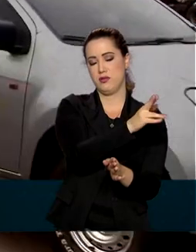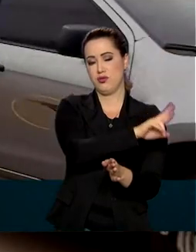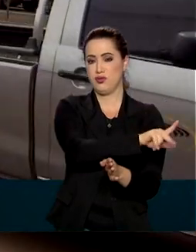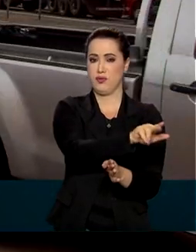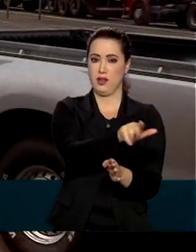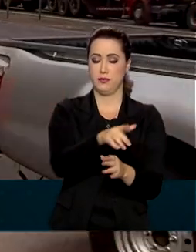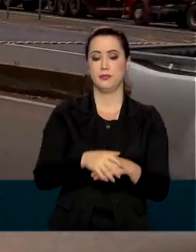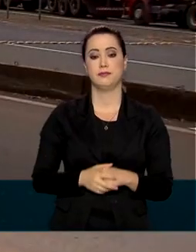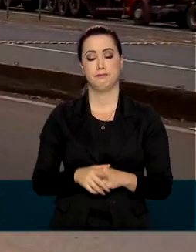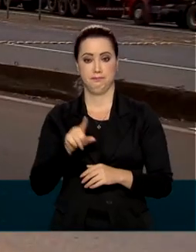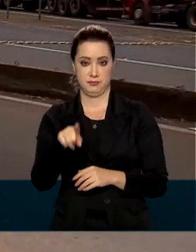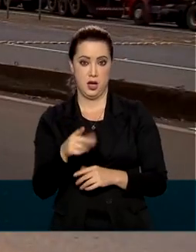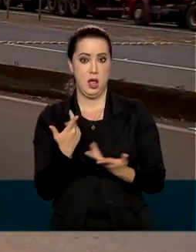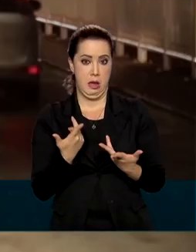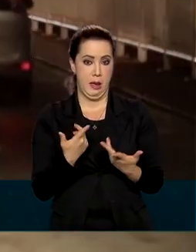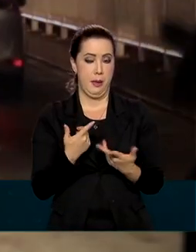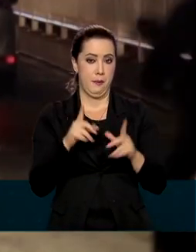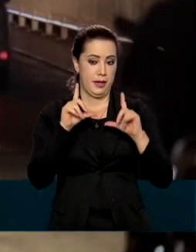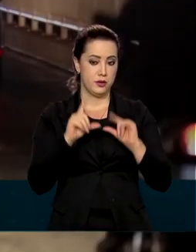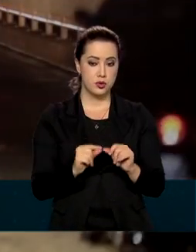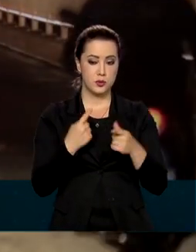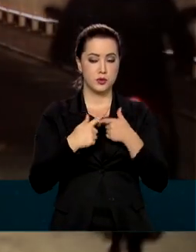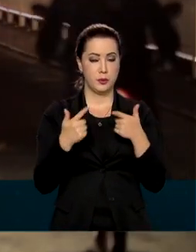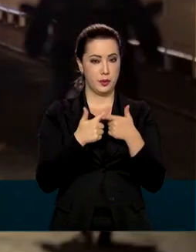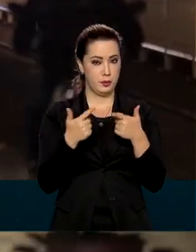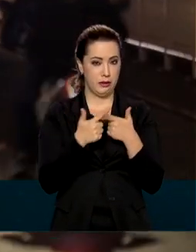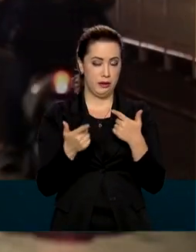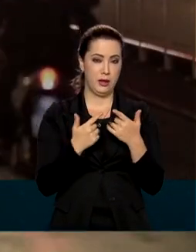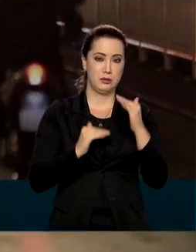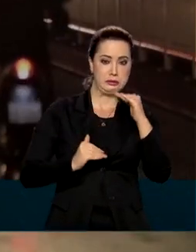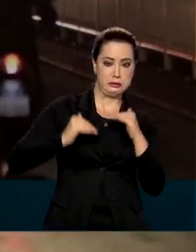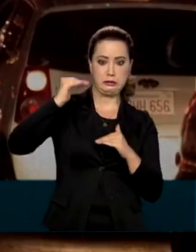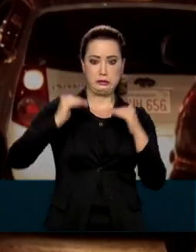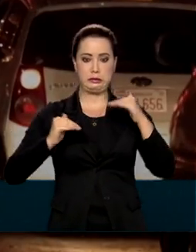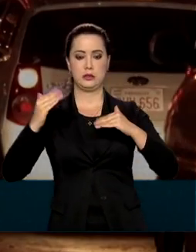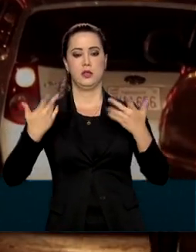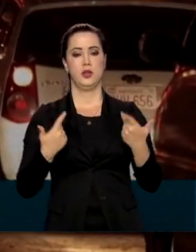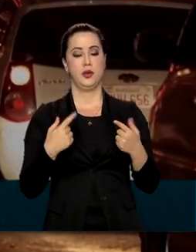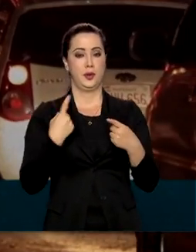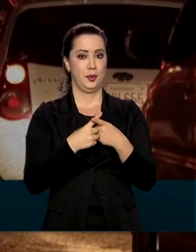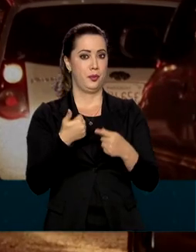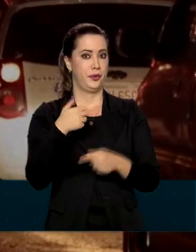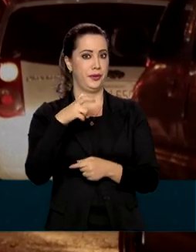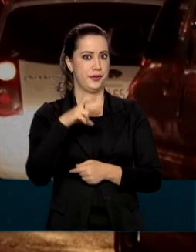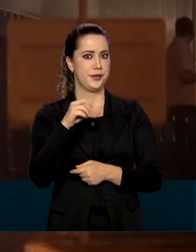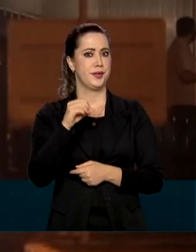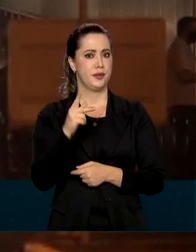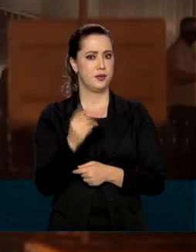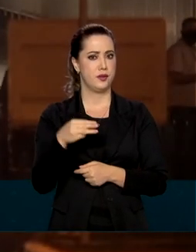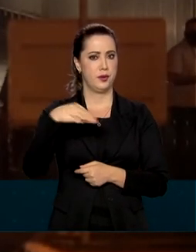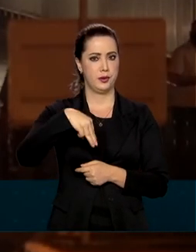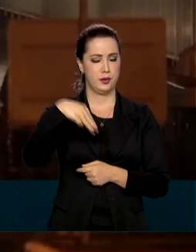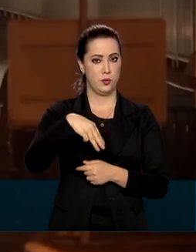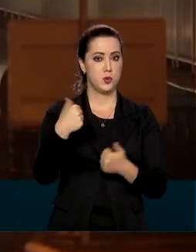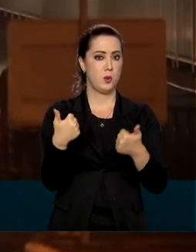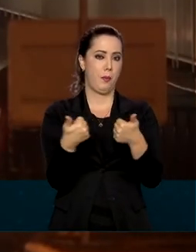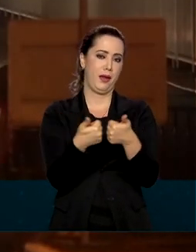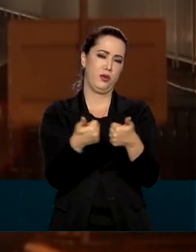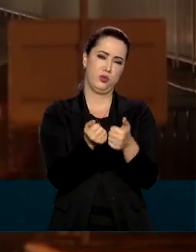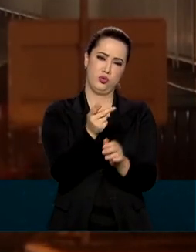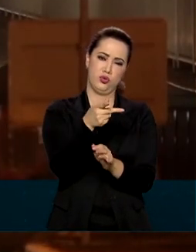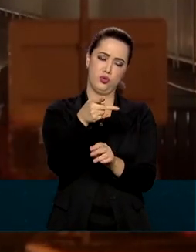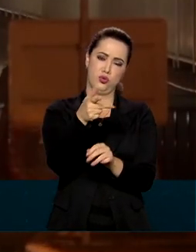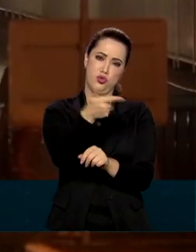econômicas nas cidades localizadas em uma área de 150 quilômetros de largura ao longo da fronteira brasileira, o